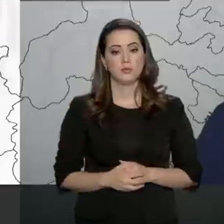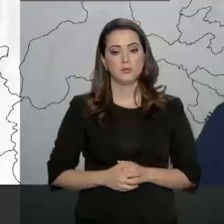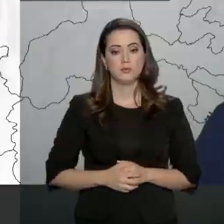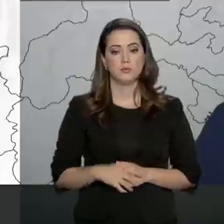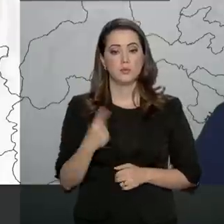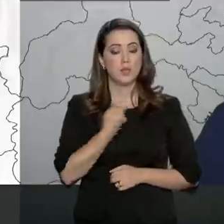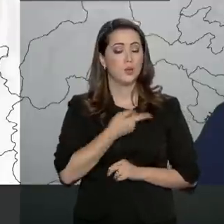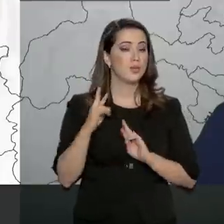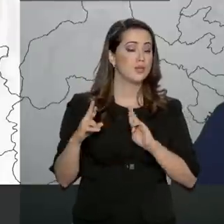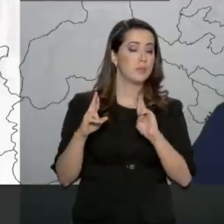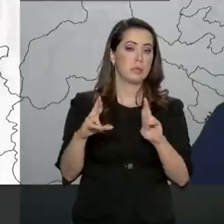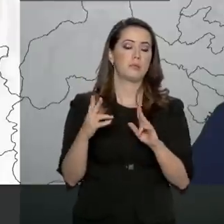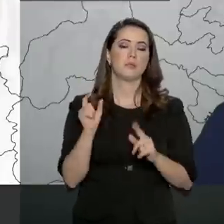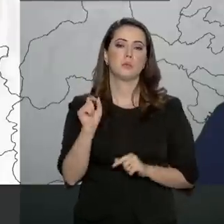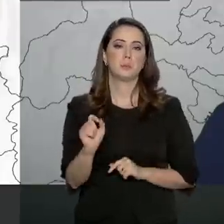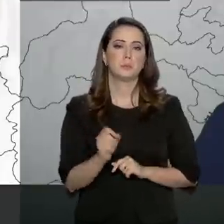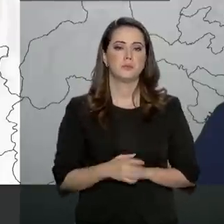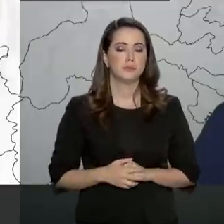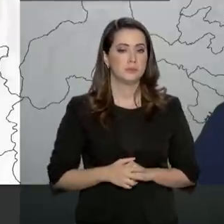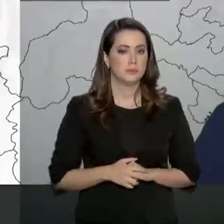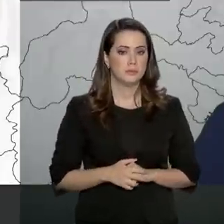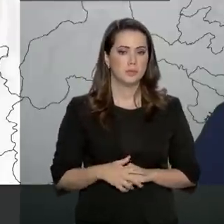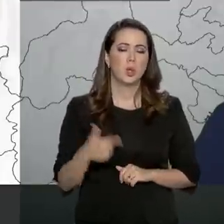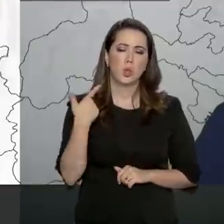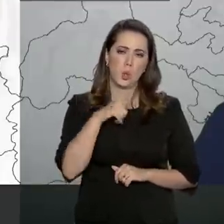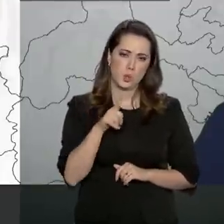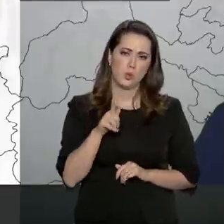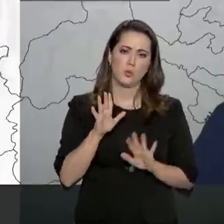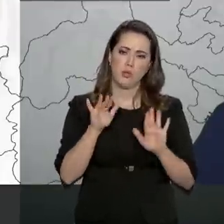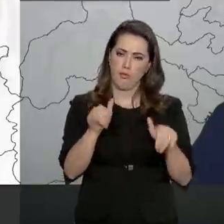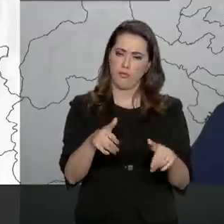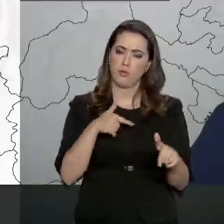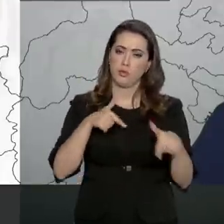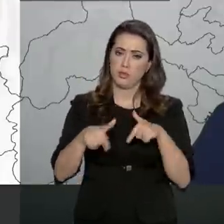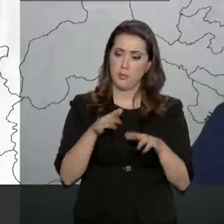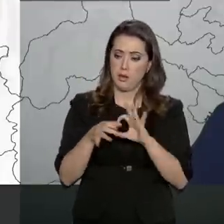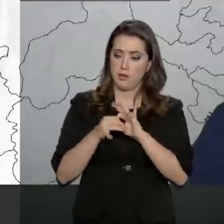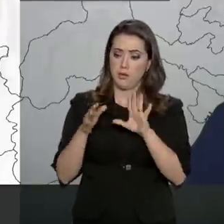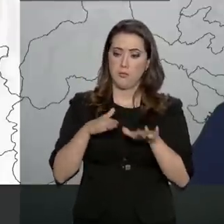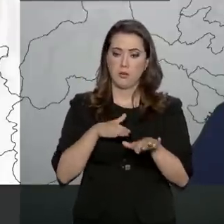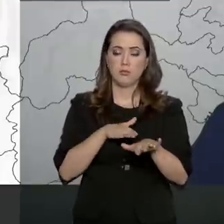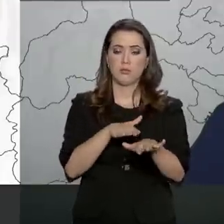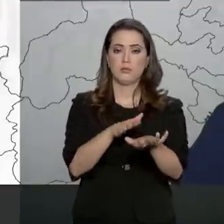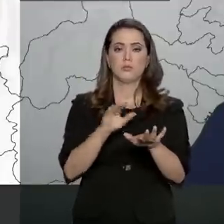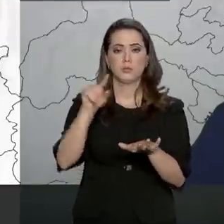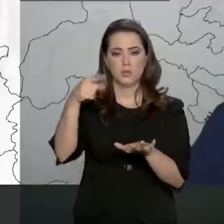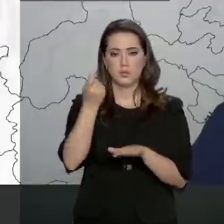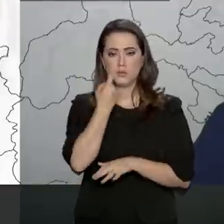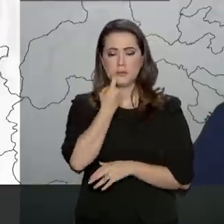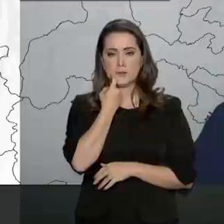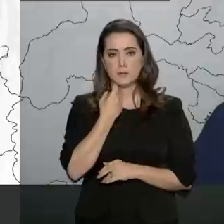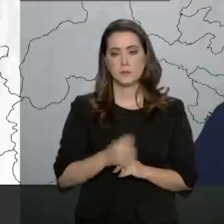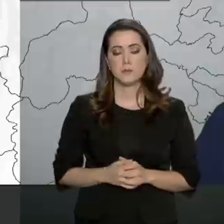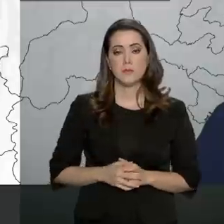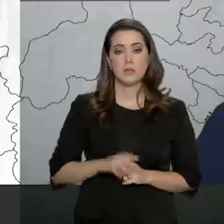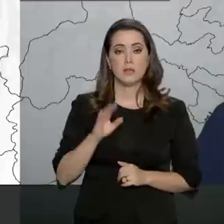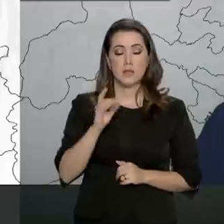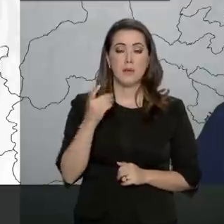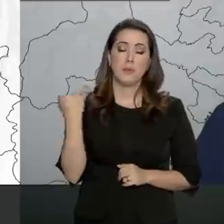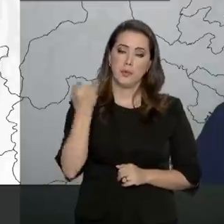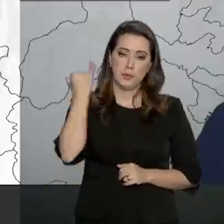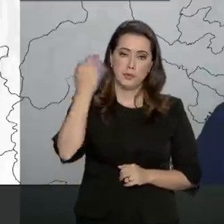A nossa previsão é que vamos concluir os trabalhos e liberar o trânsito na próxima sexta-feira. Cabe